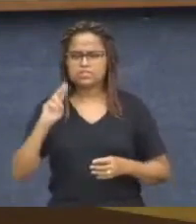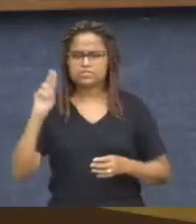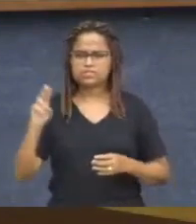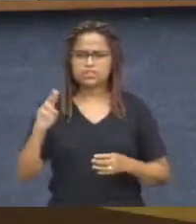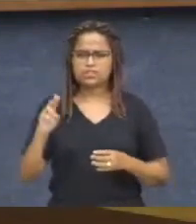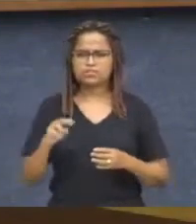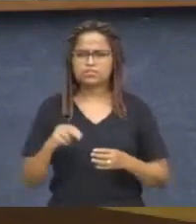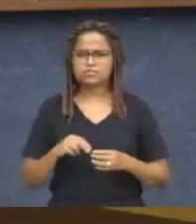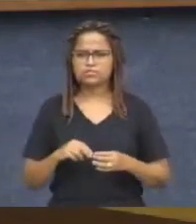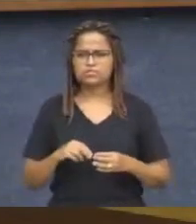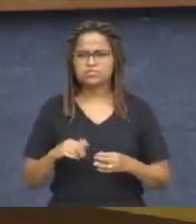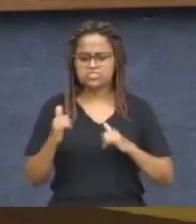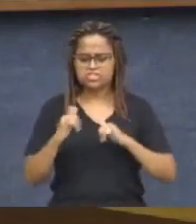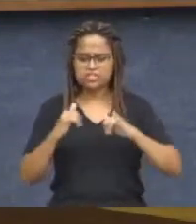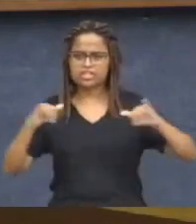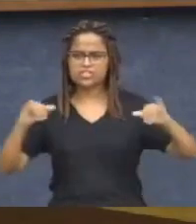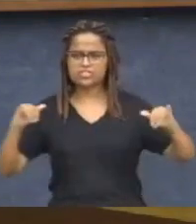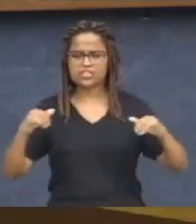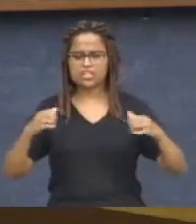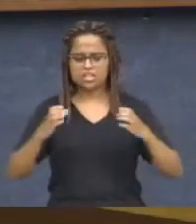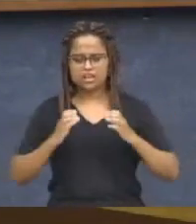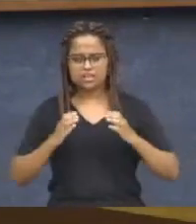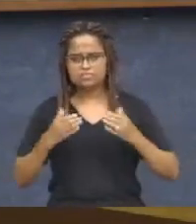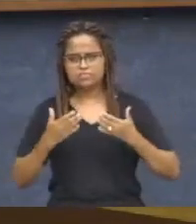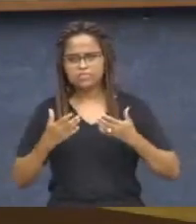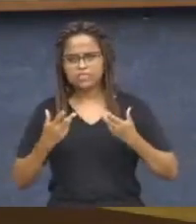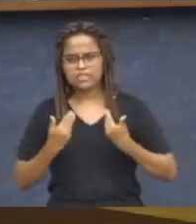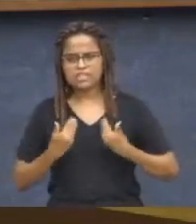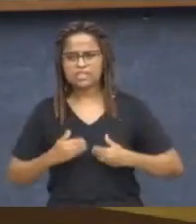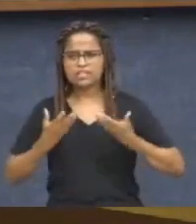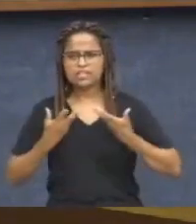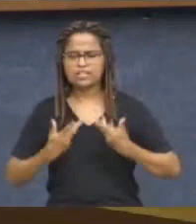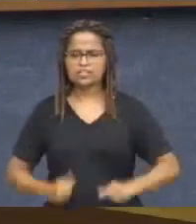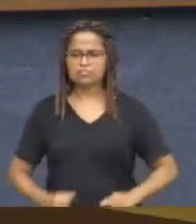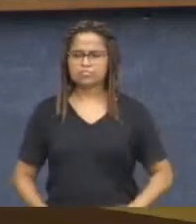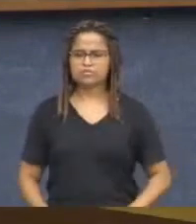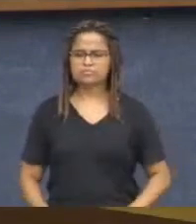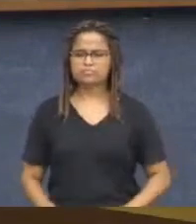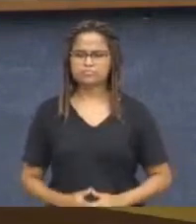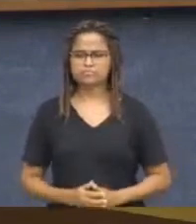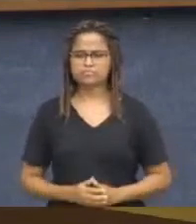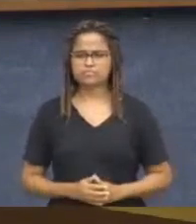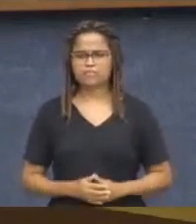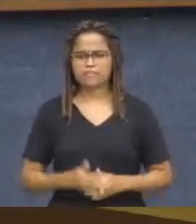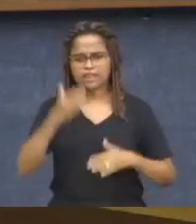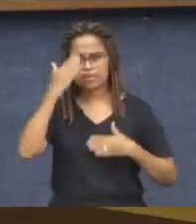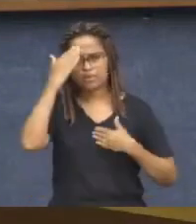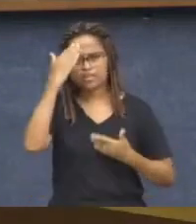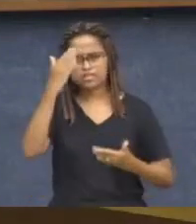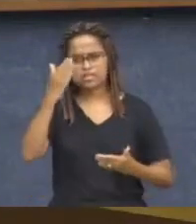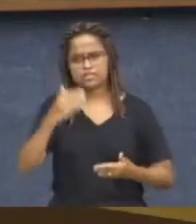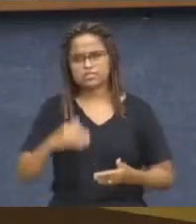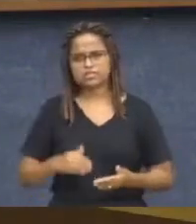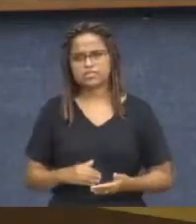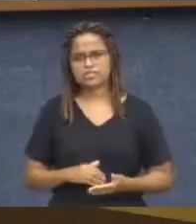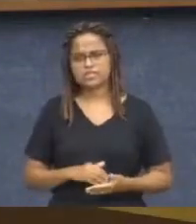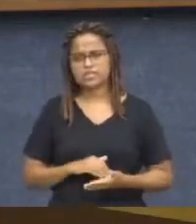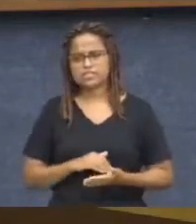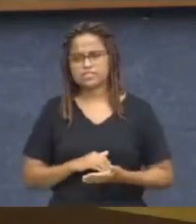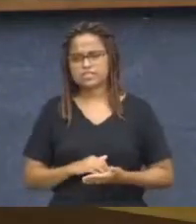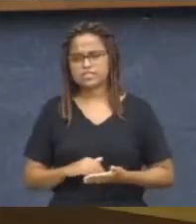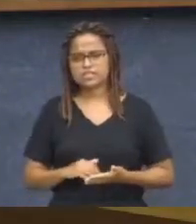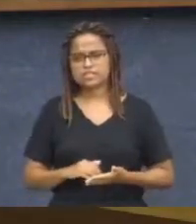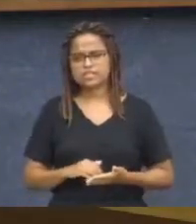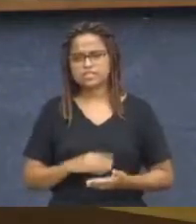sabe da importância que é a gente vir aprovar esse projeto. Eu agradeço à Secretaria de Governo por ter